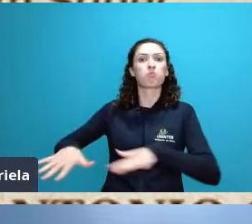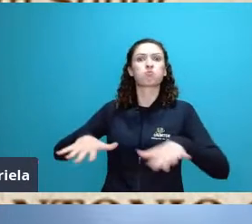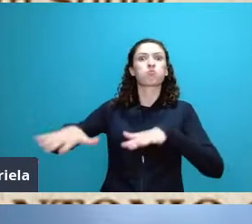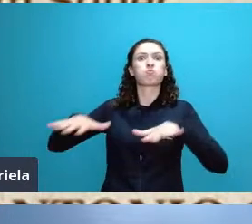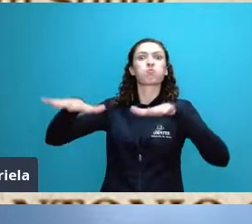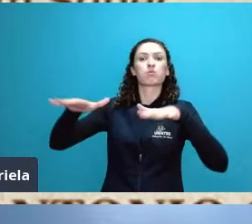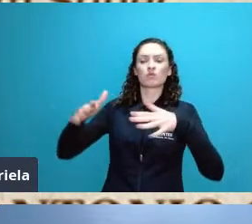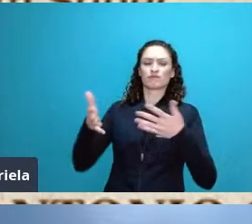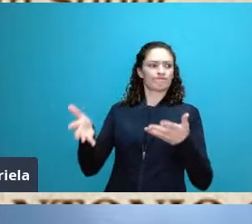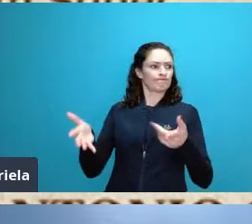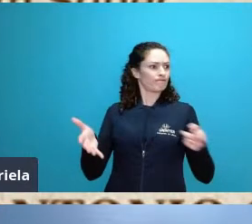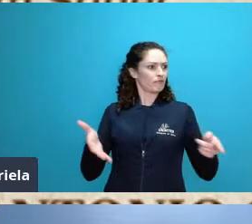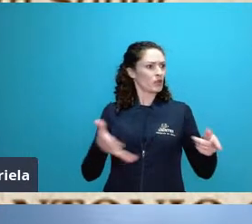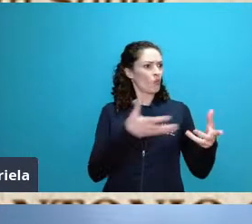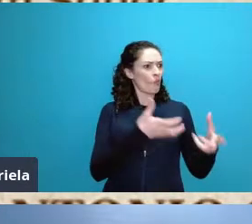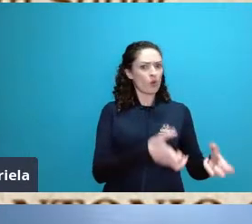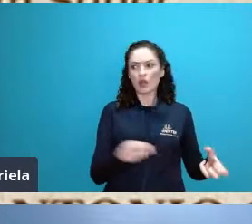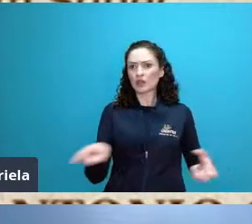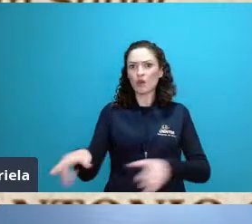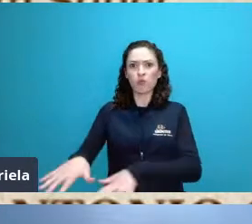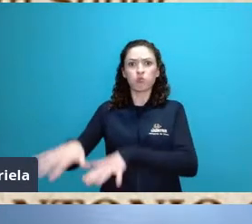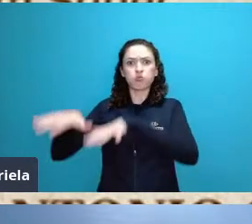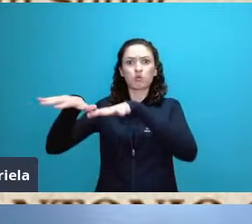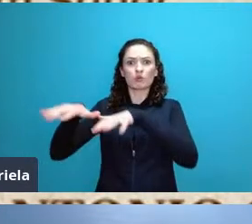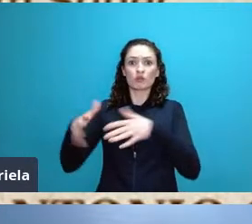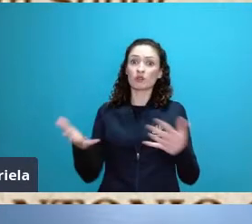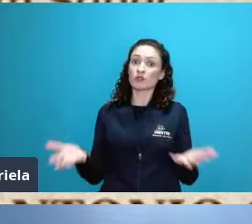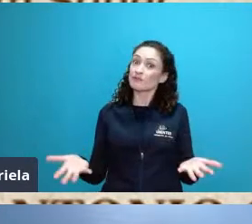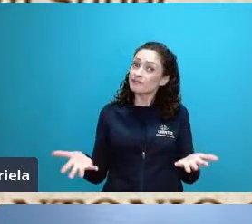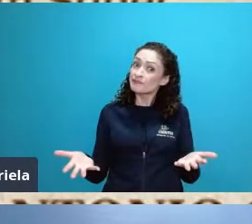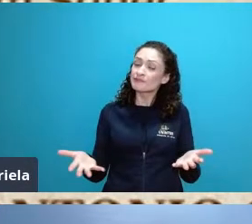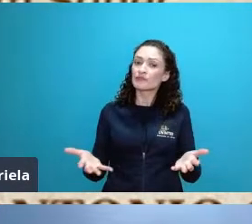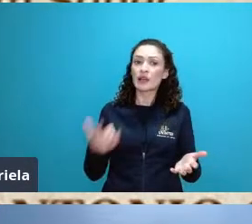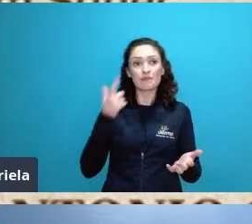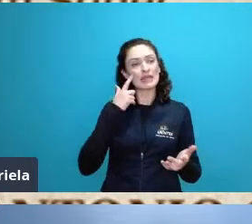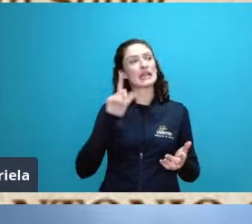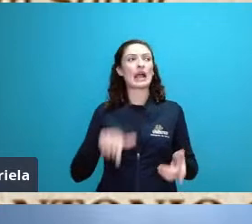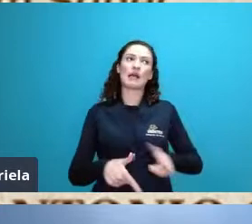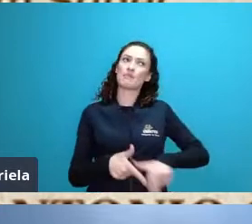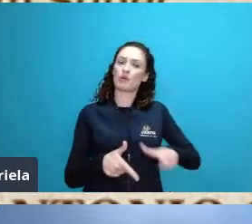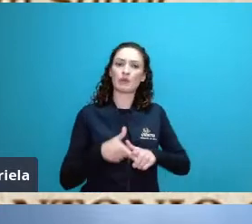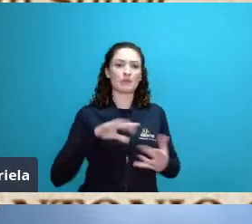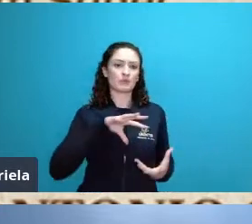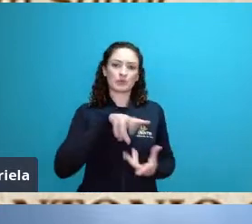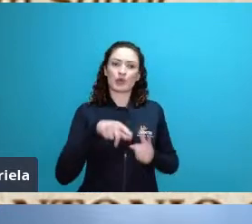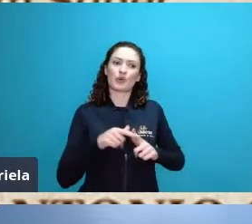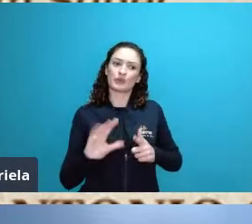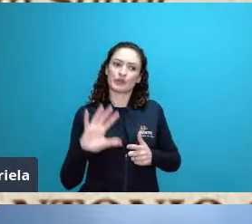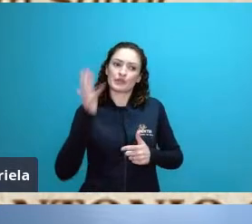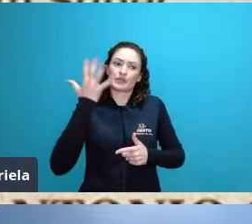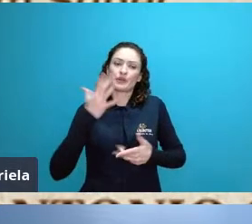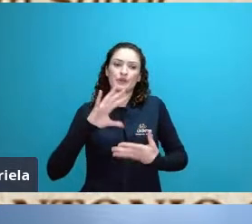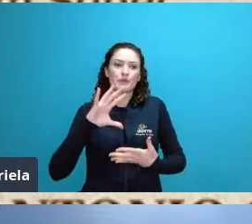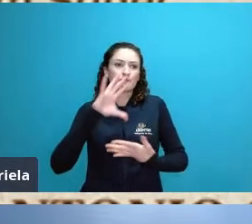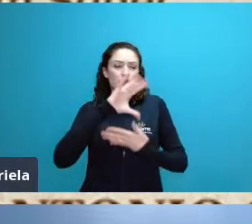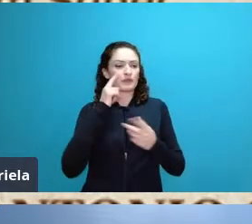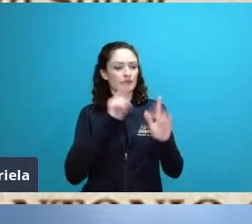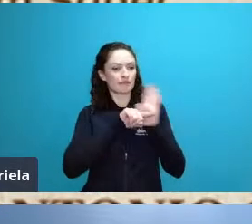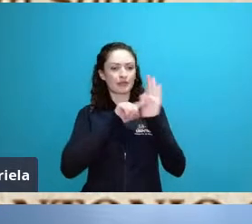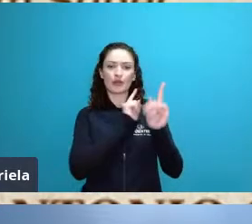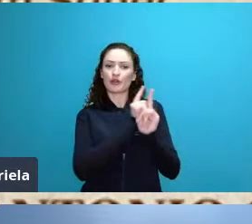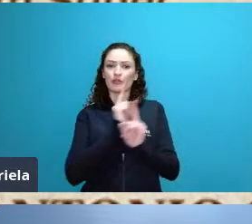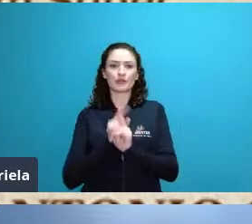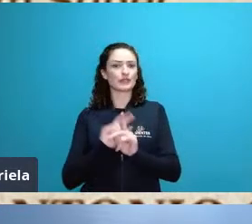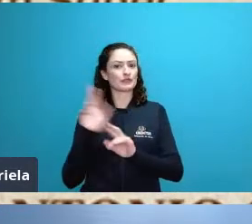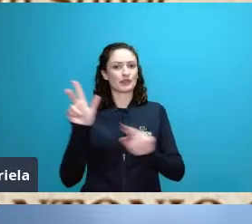escalas globais a explicação sendo que na verdade é uma alteração no sistema da bacia hidrográfica